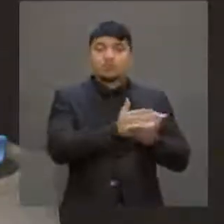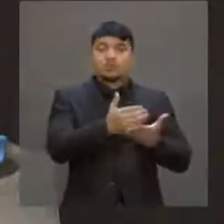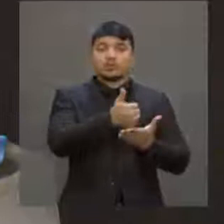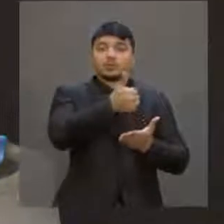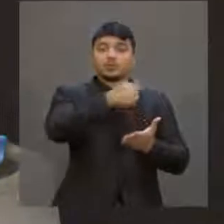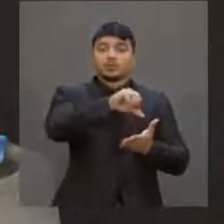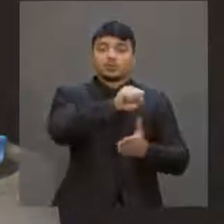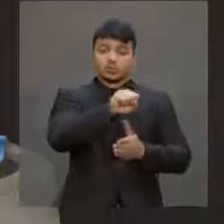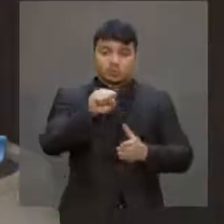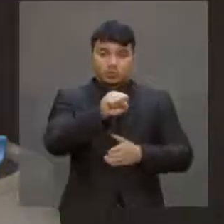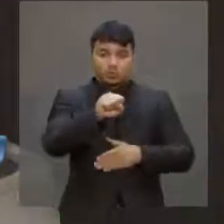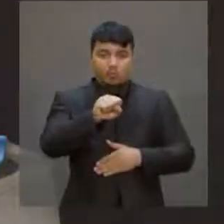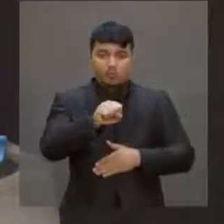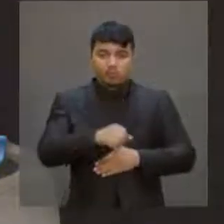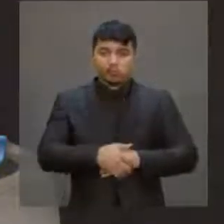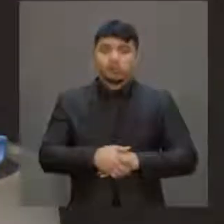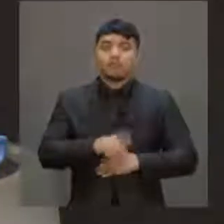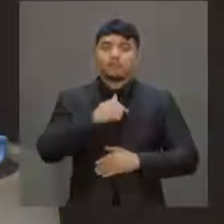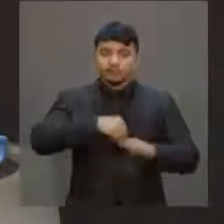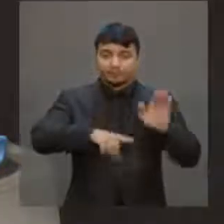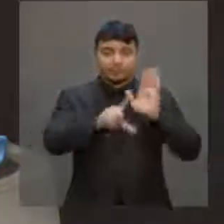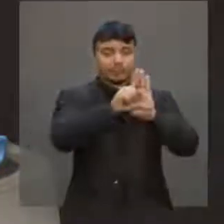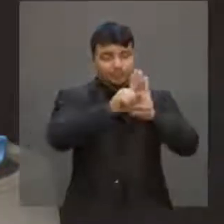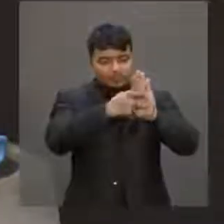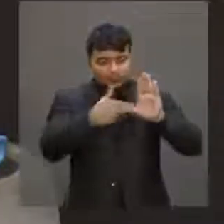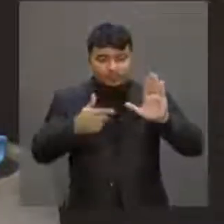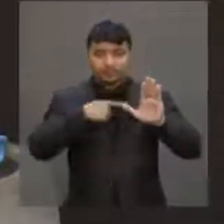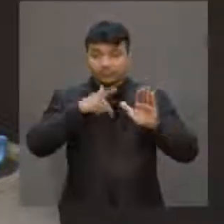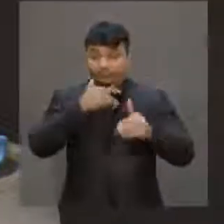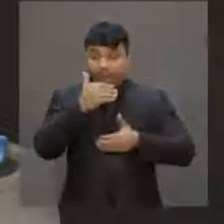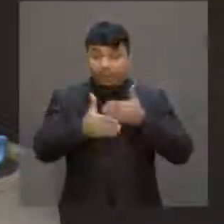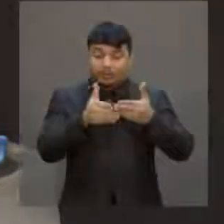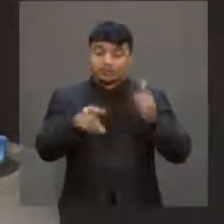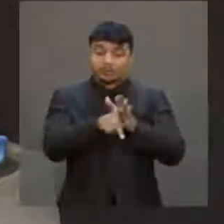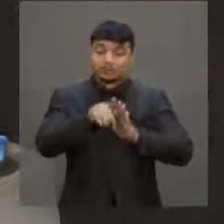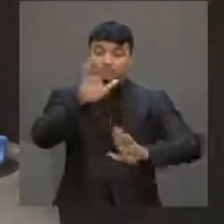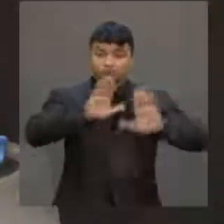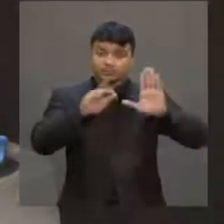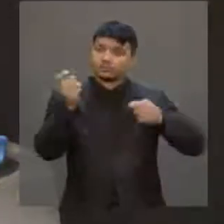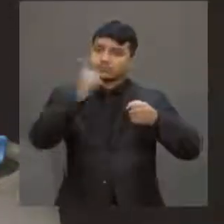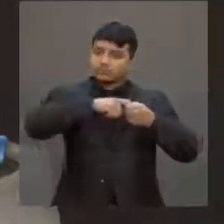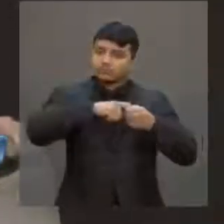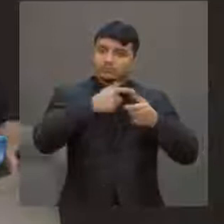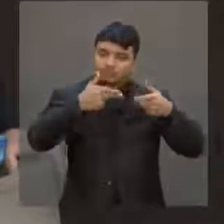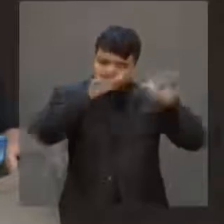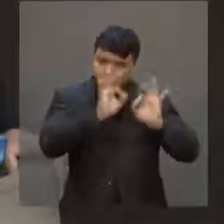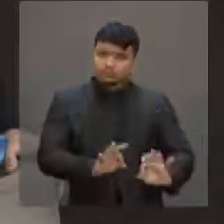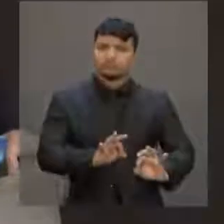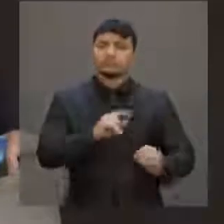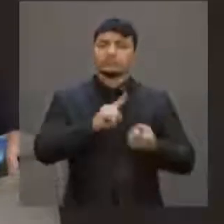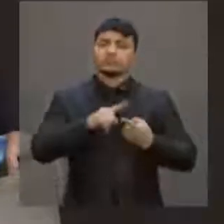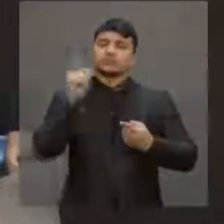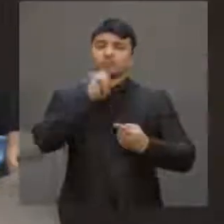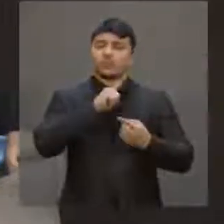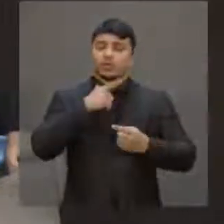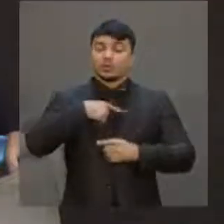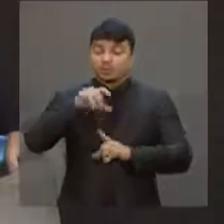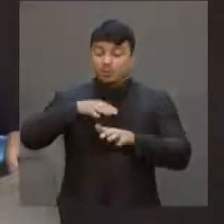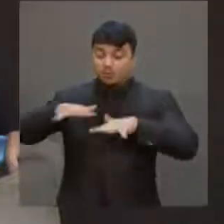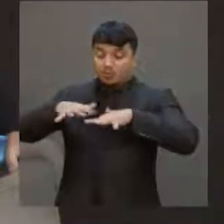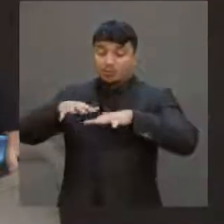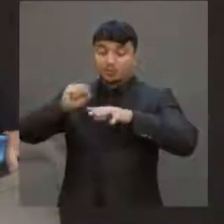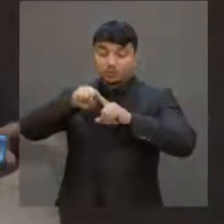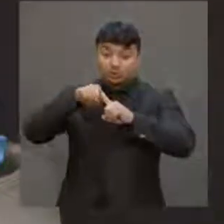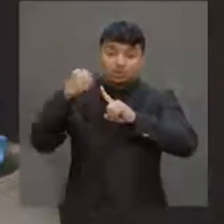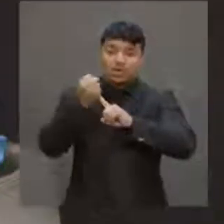Em 88, no processo de redemocratização, um avanço grande dos movimentos sociais, sobretudo dos